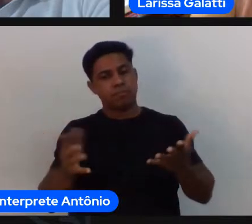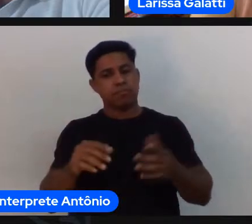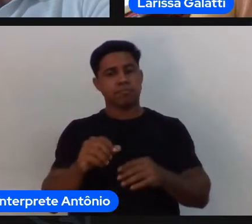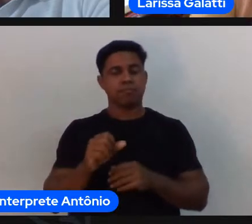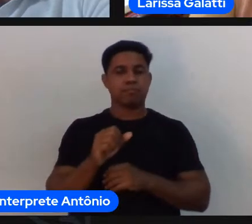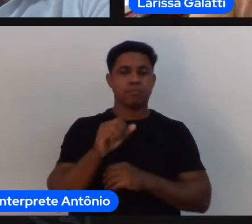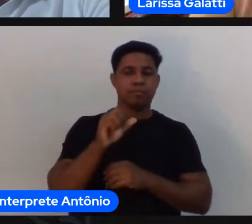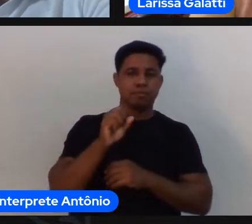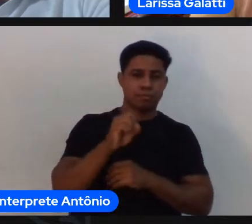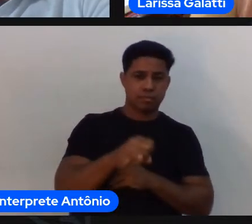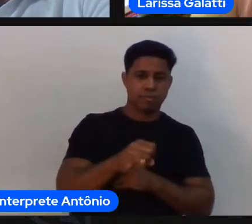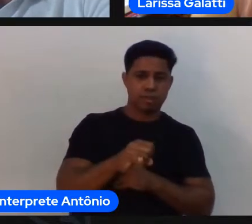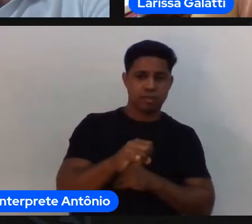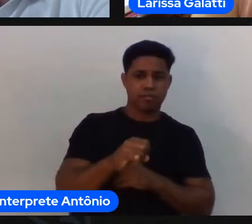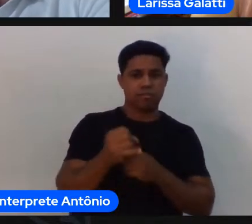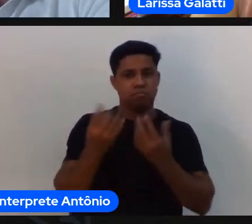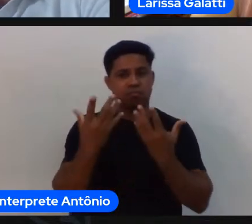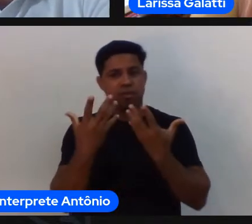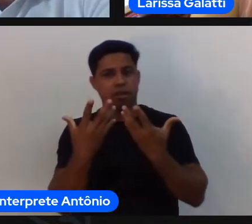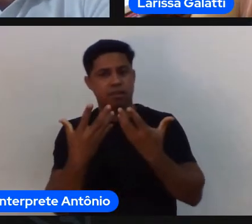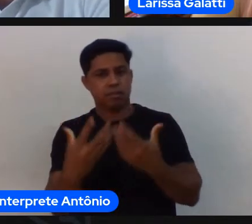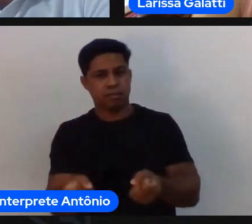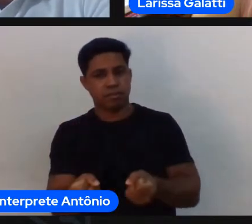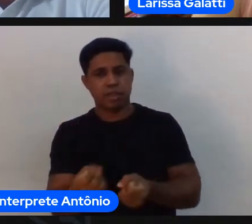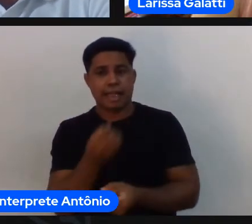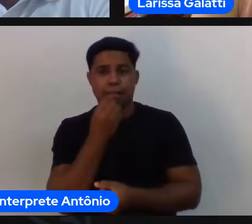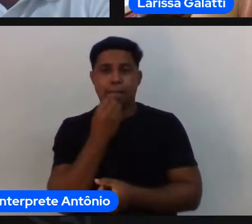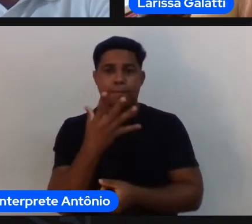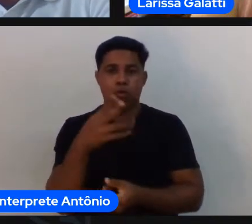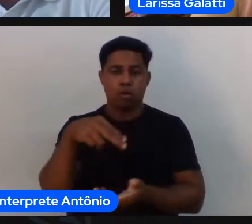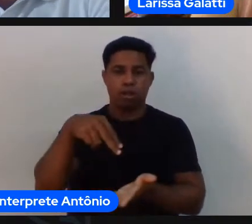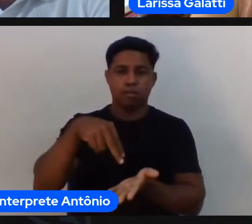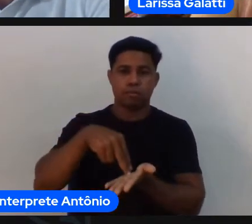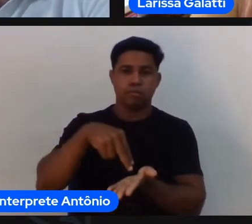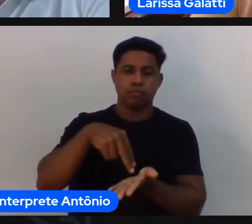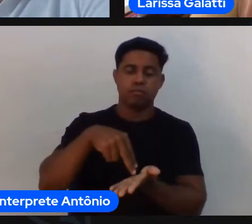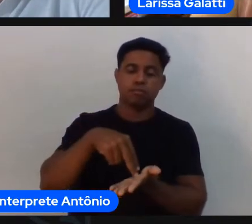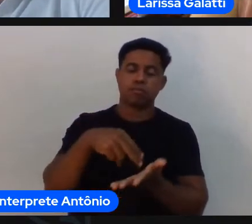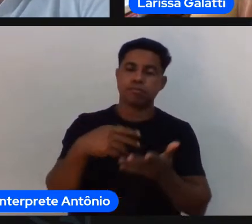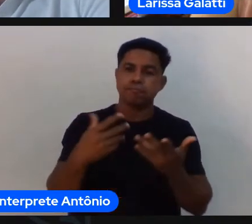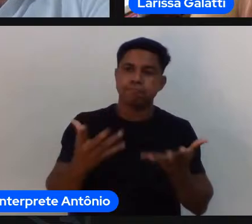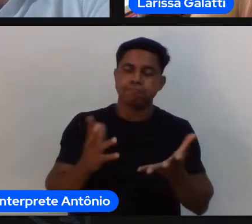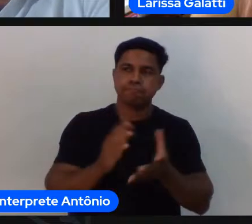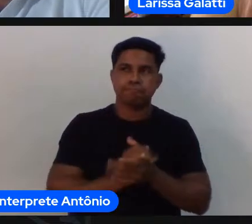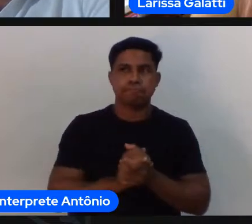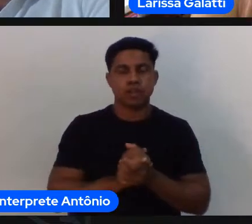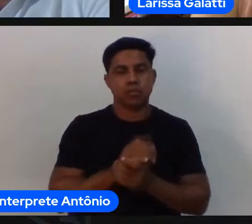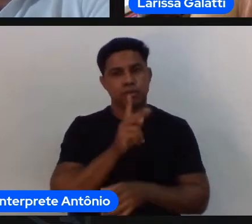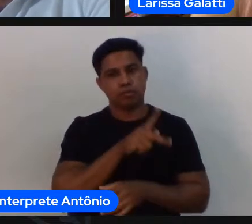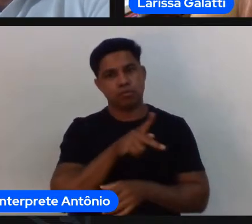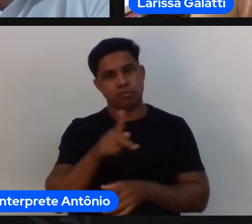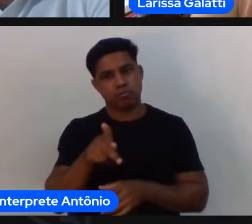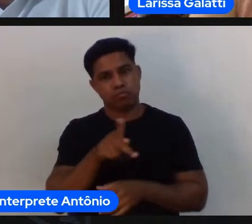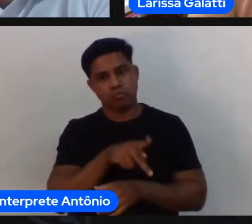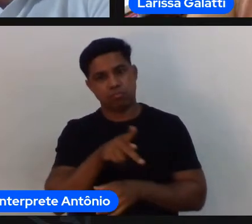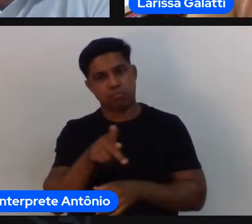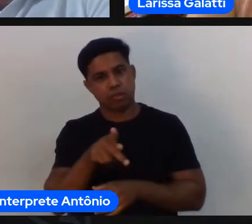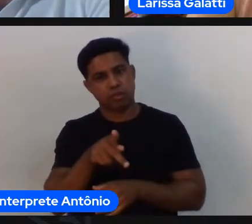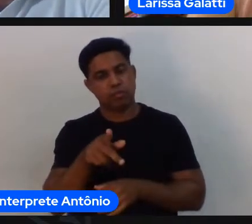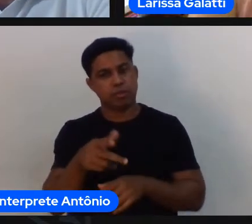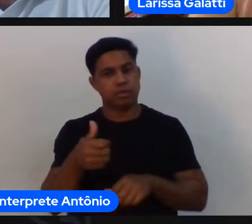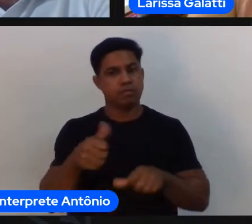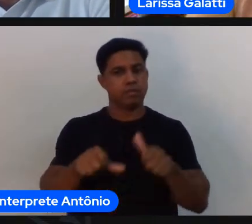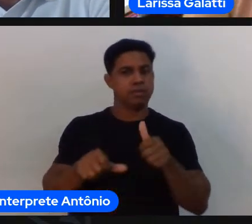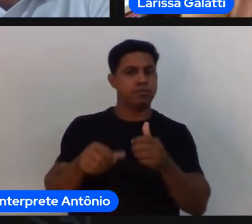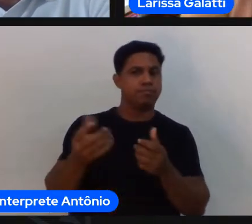notas quem tem pior nota e tá precisando e a gente o professor Hiller falou de algumas associações né de aqueles